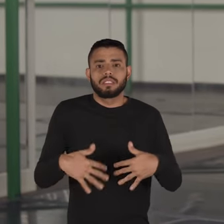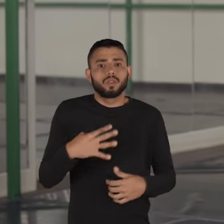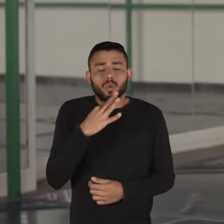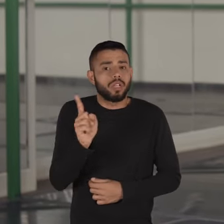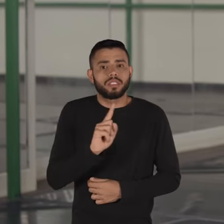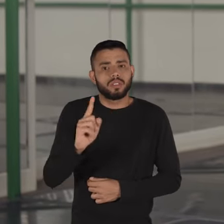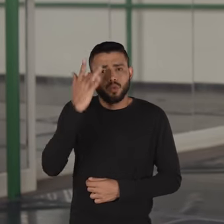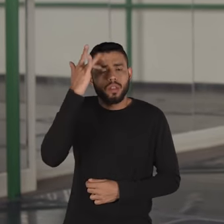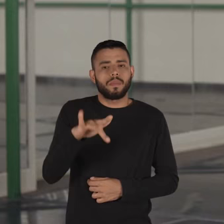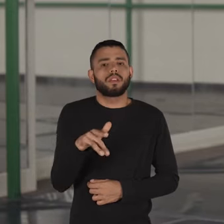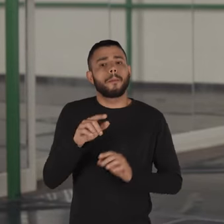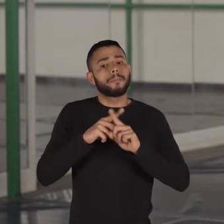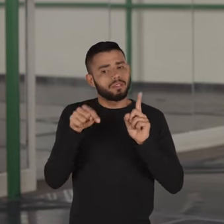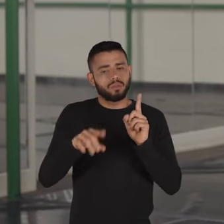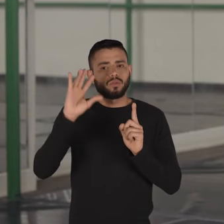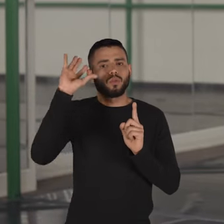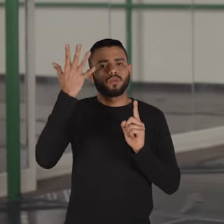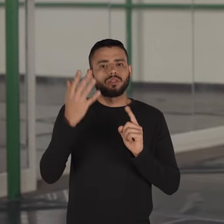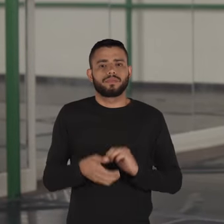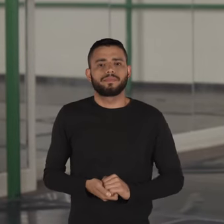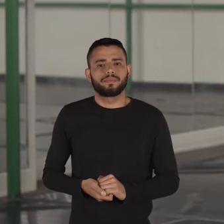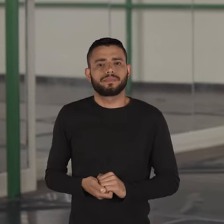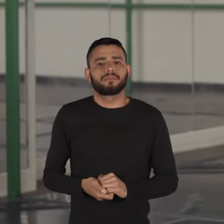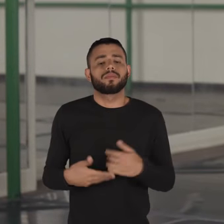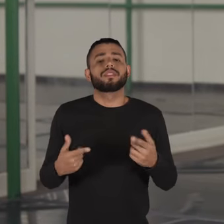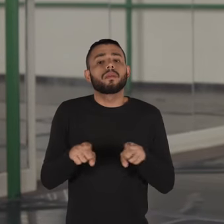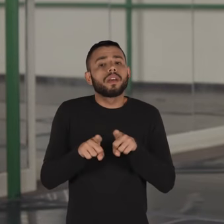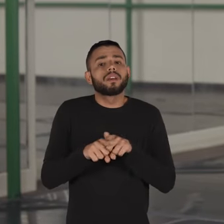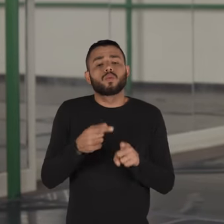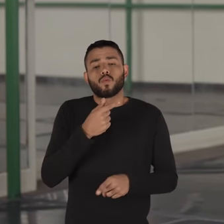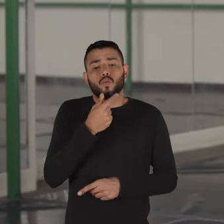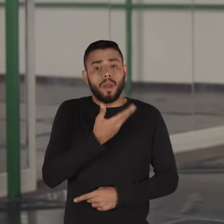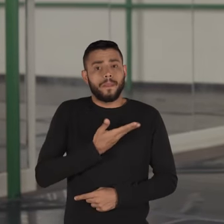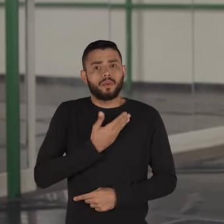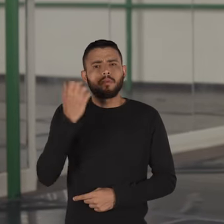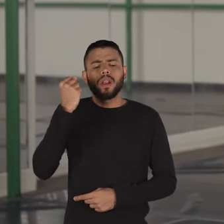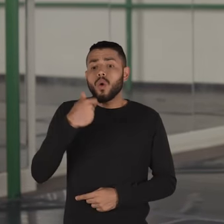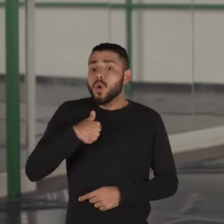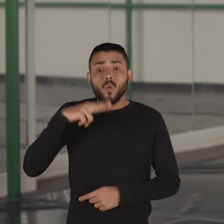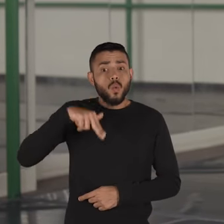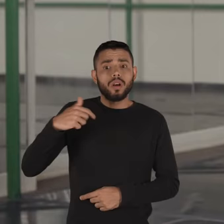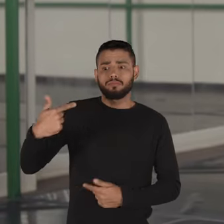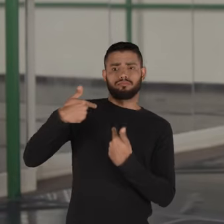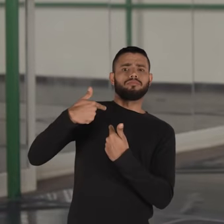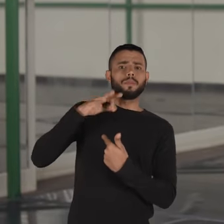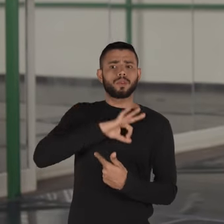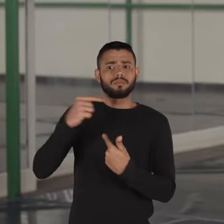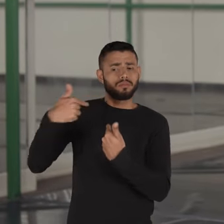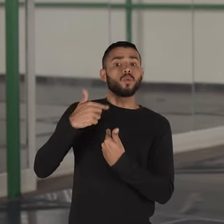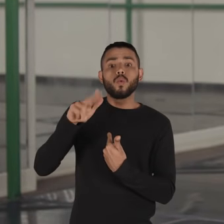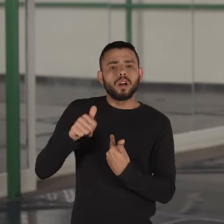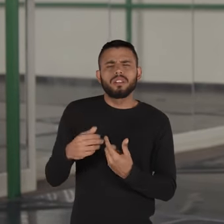Não sabia o que era aquilo. Isso aconteceu. E ao mesmo tempo, eu já tive um amigo branco que falou assim pra mim, cara, nunca tomei quadro. Falei, que?